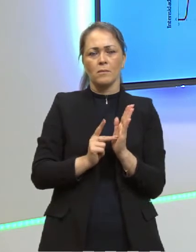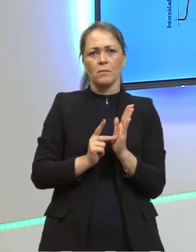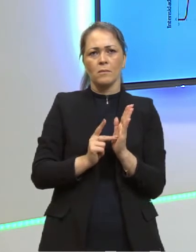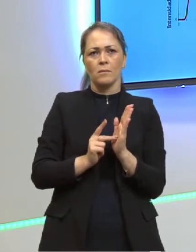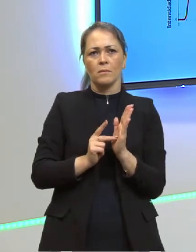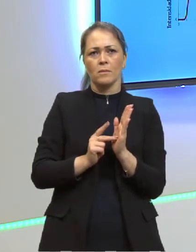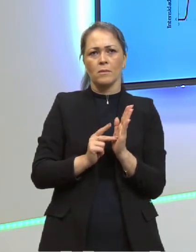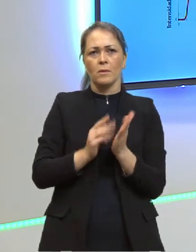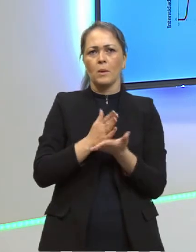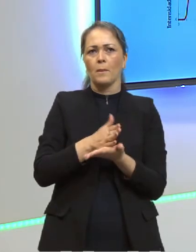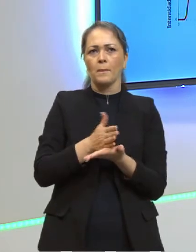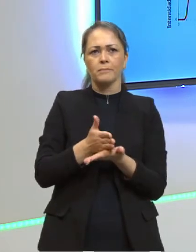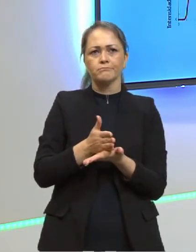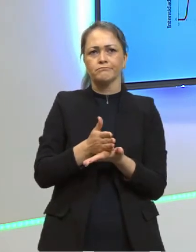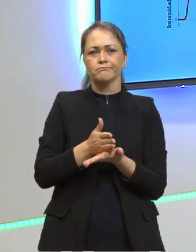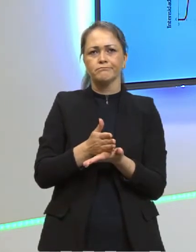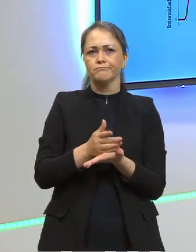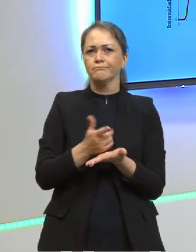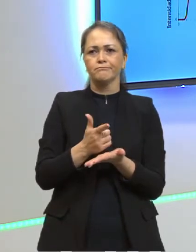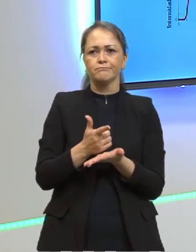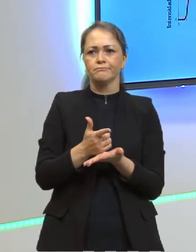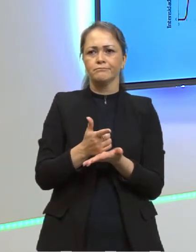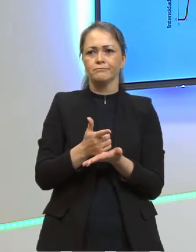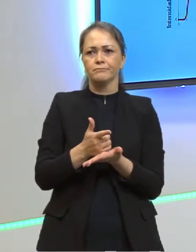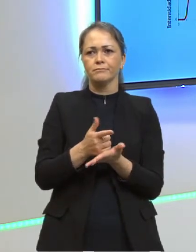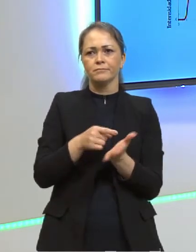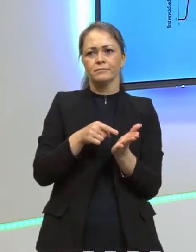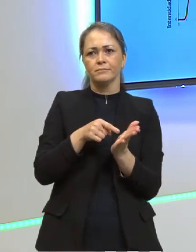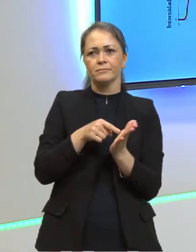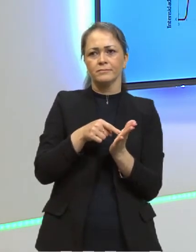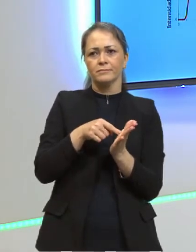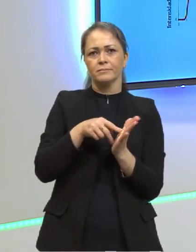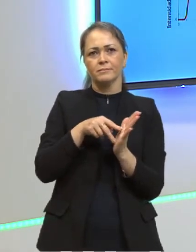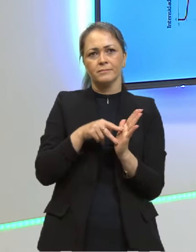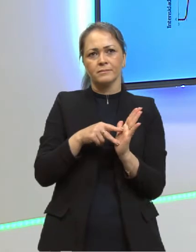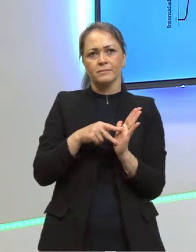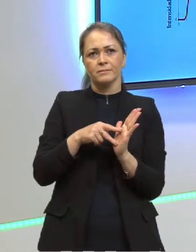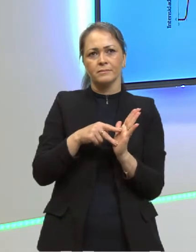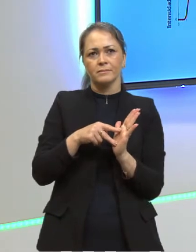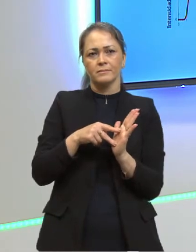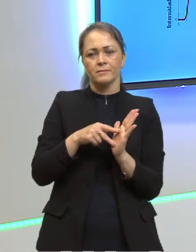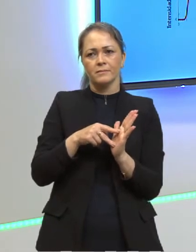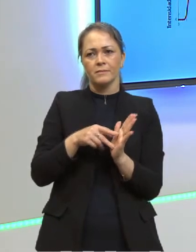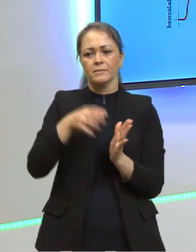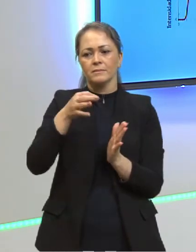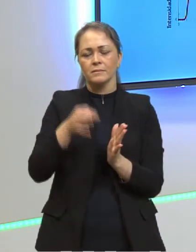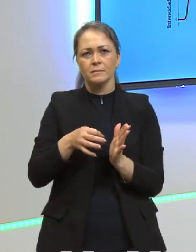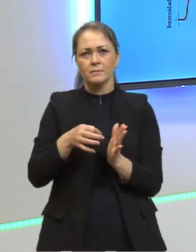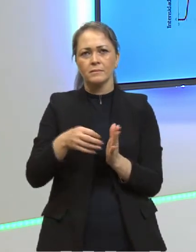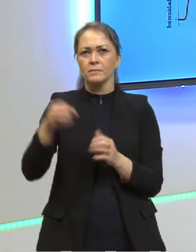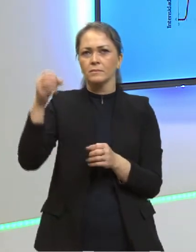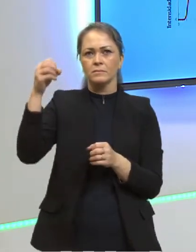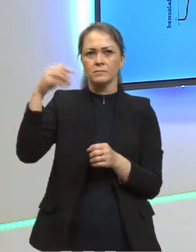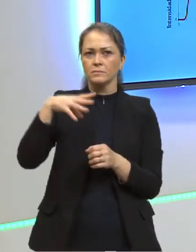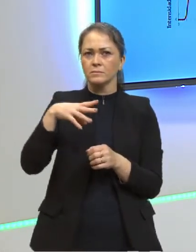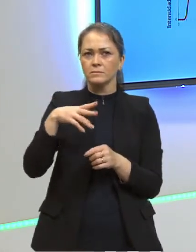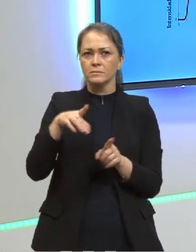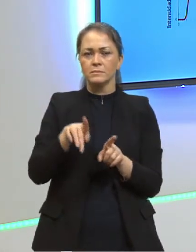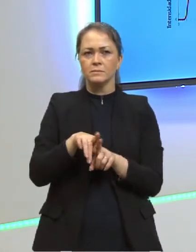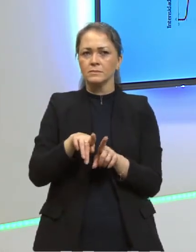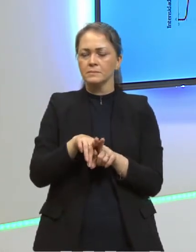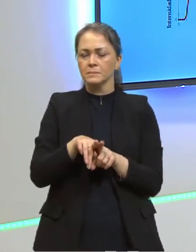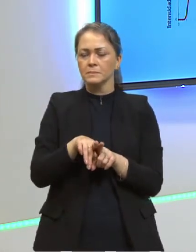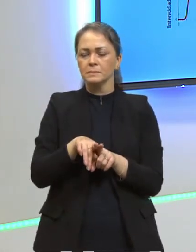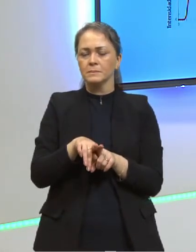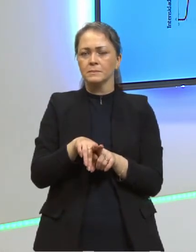meio, não existe degrau do meio. Pode ficar na ponta do degrau, mas só tem degrau. a luz ela funciona da mesma forma.